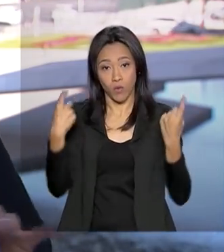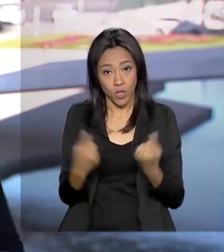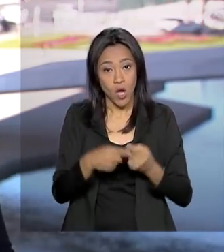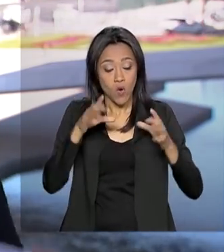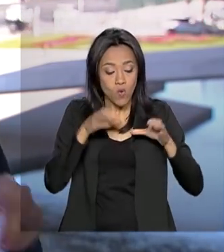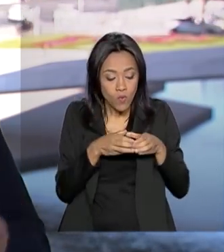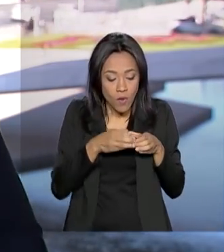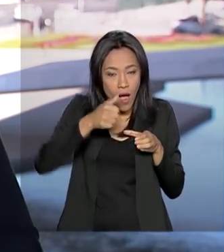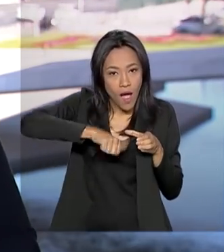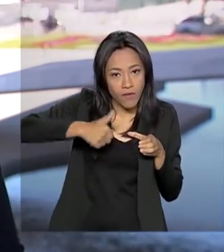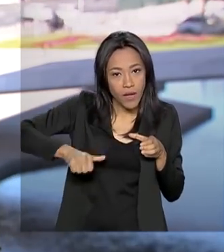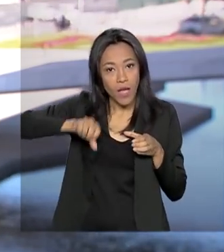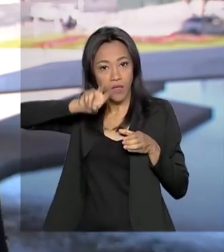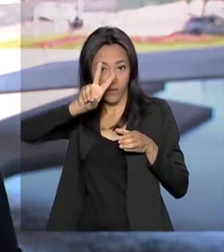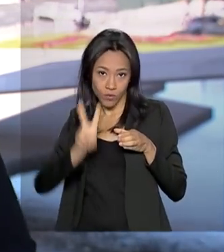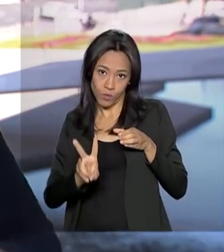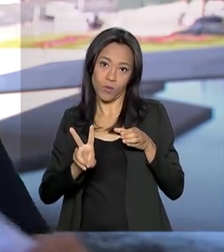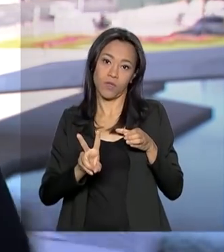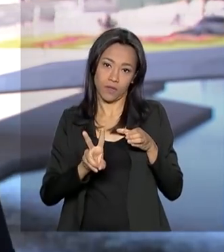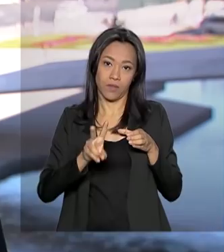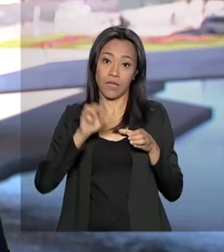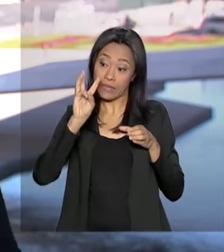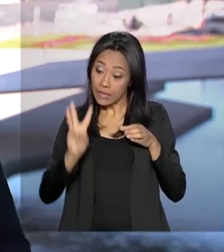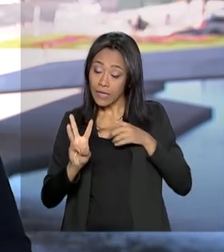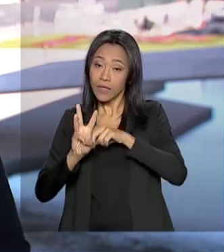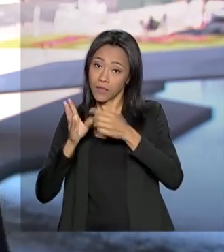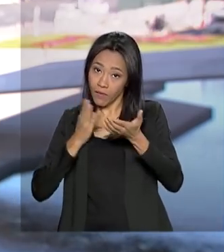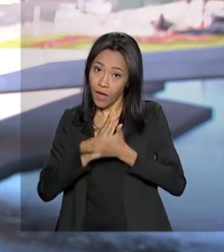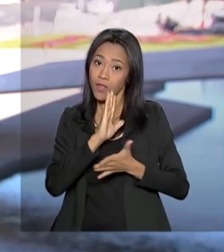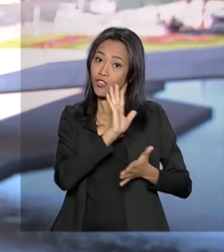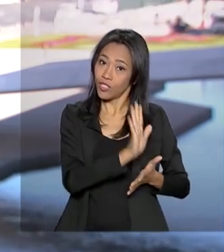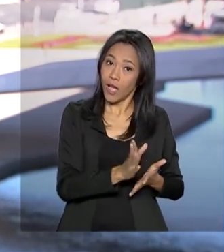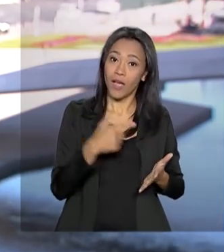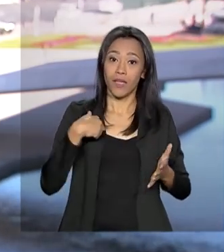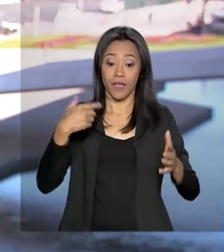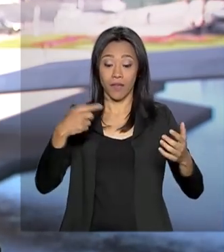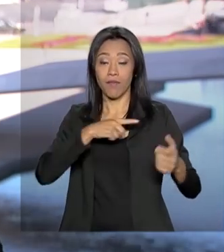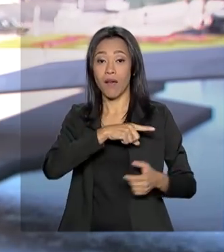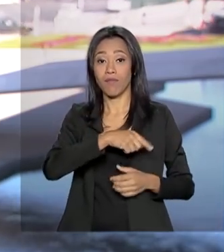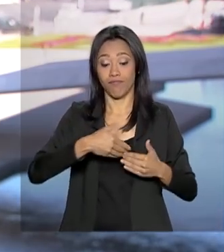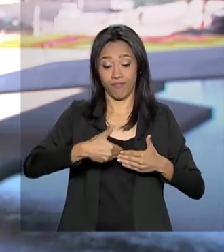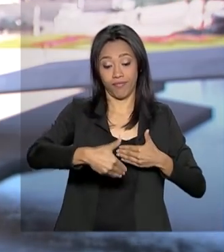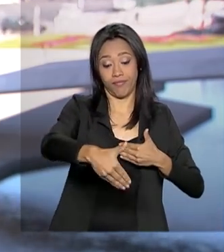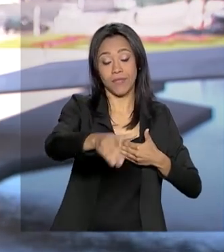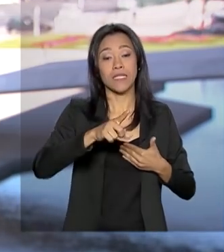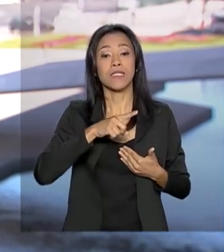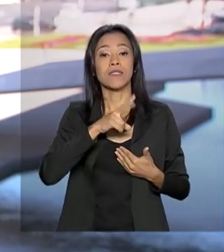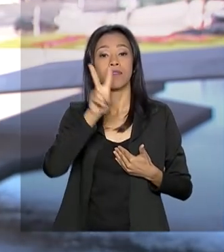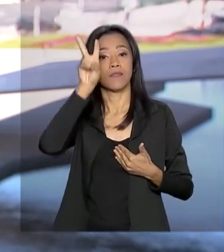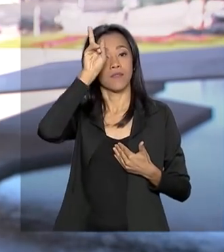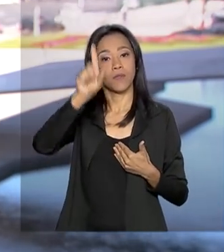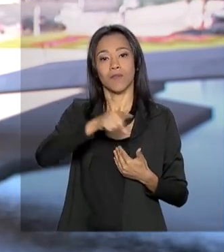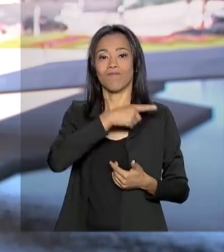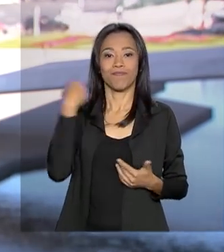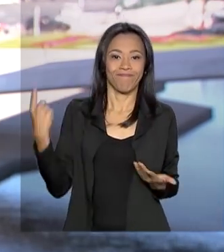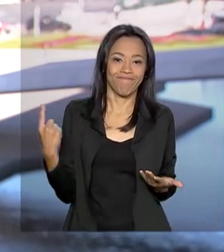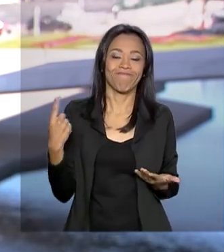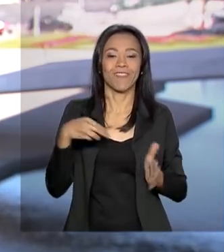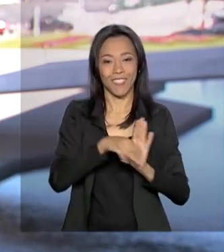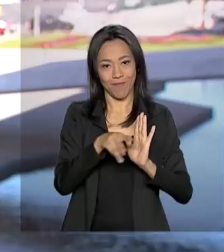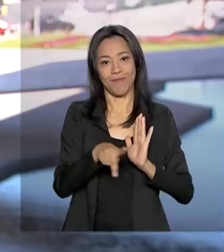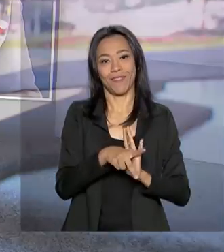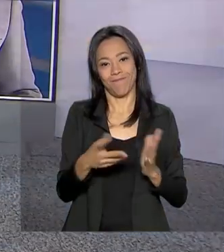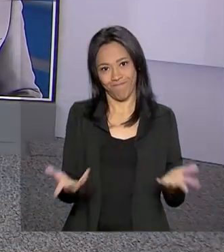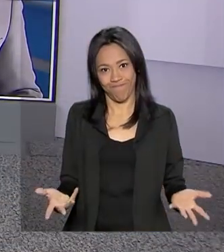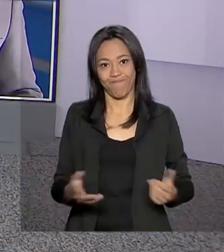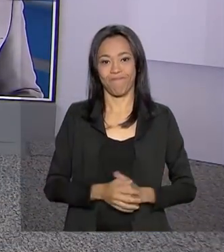apenas duas das três medidas provisórias aprovadas na Câmara e que perdem a validade na próxima segunda-feira. É isso, Carla, eu volto